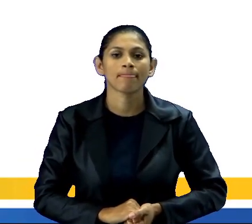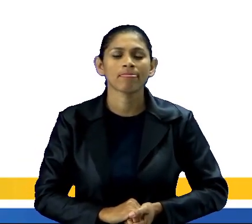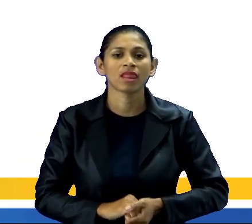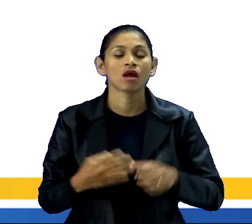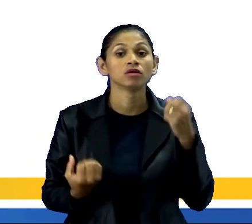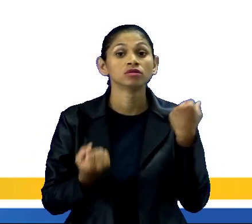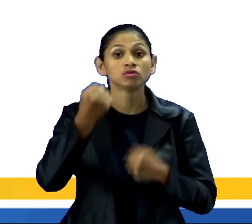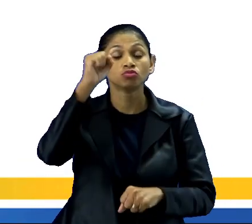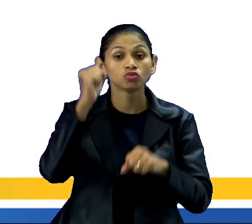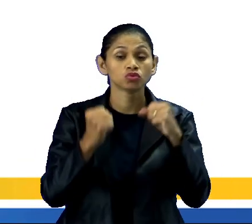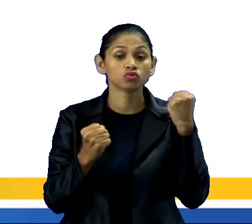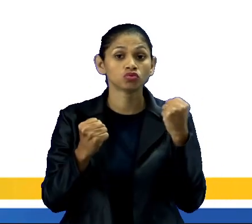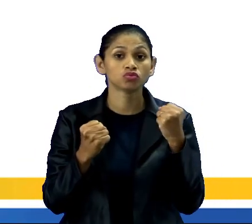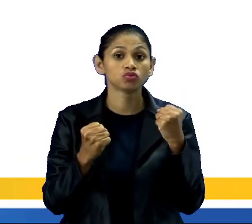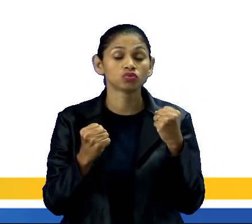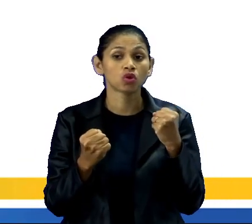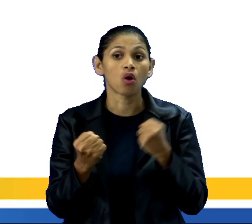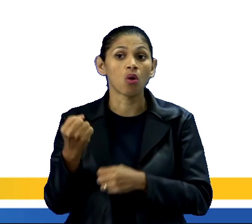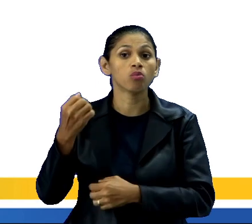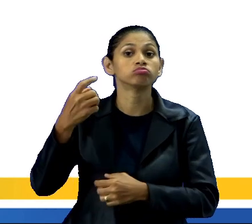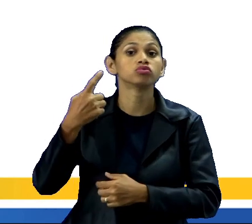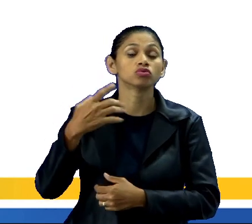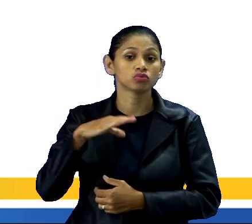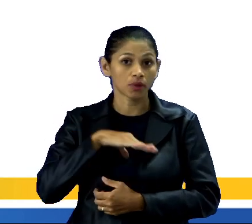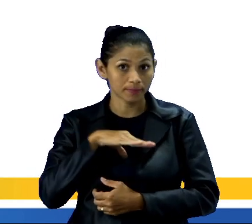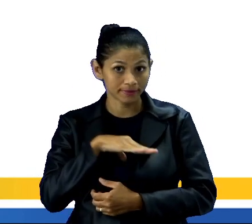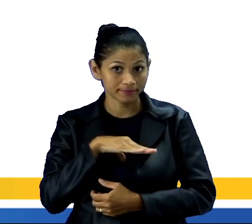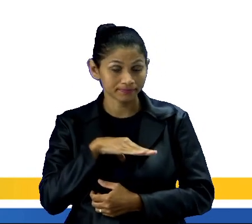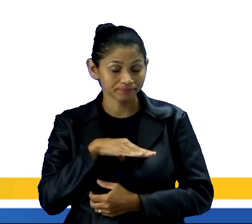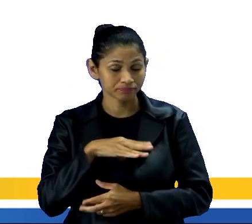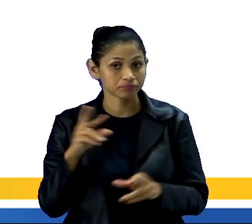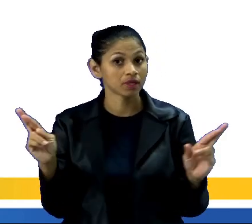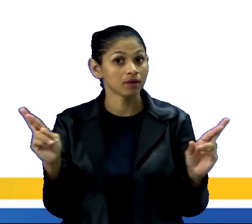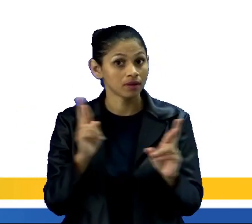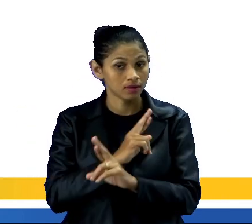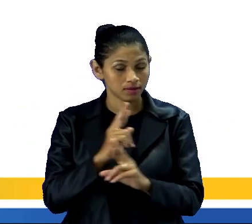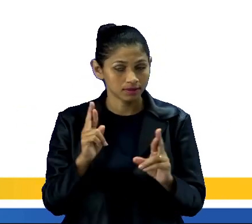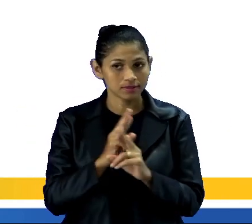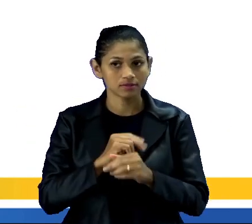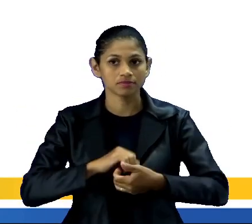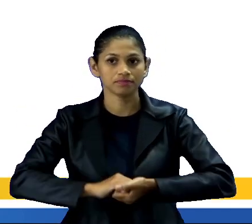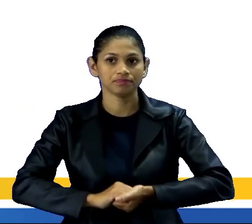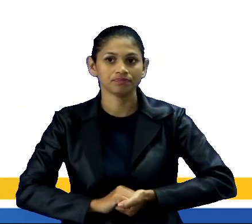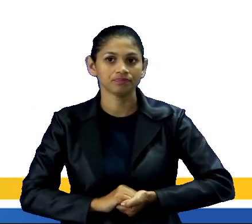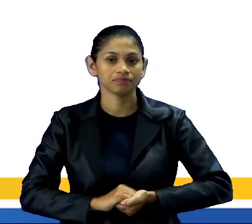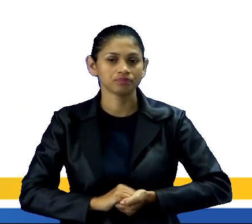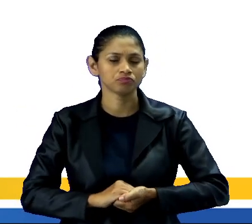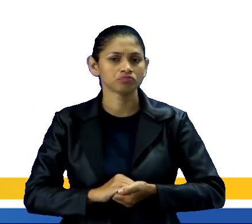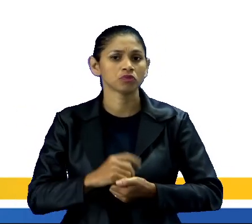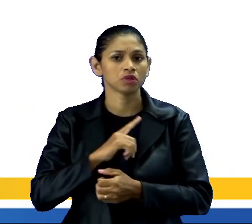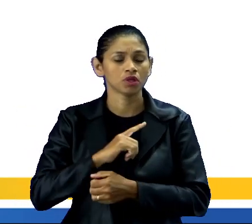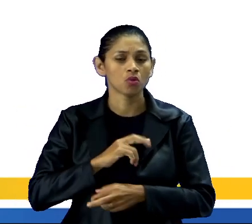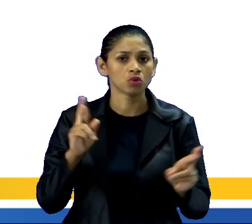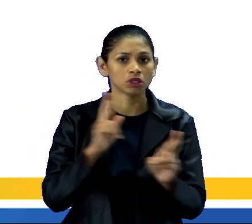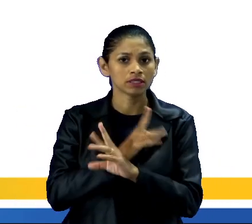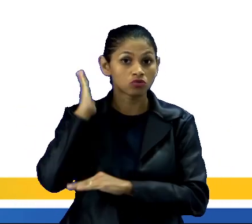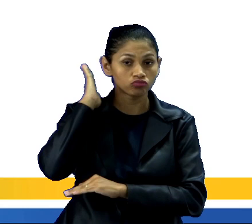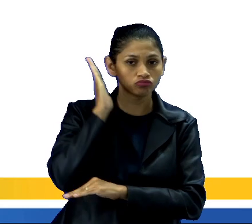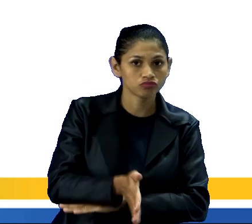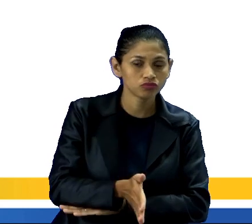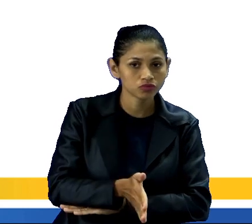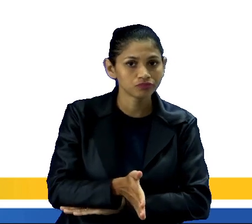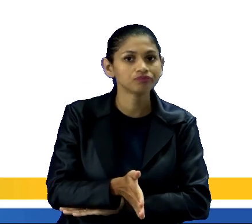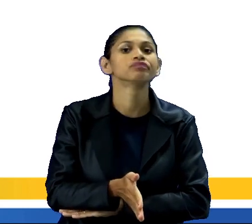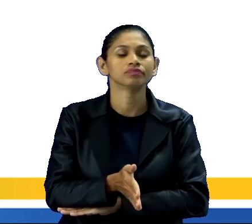Industrialização e urbanização, né? Vamos entender aí a relação primeiro entre essas duas, né? Há uma relação direta e também